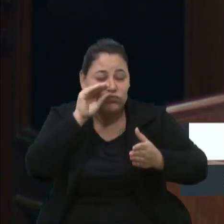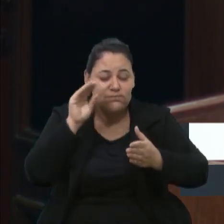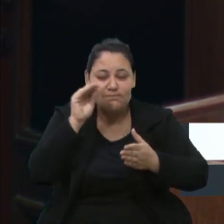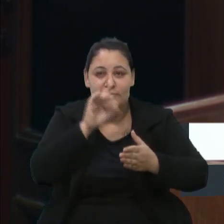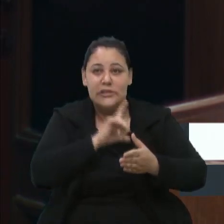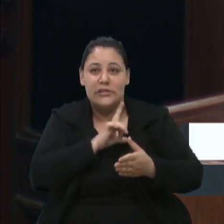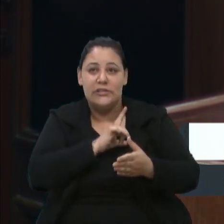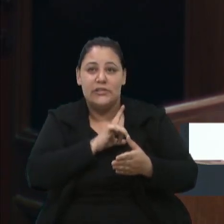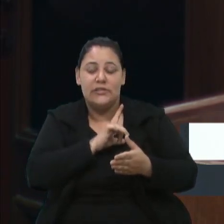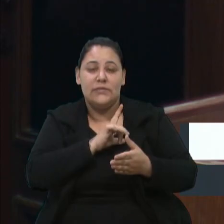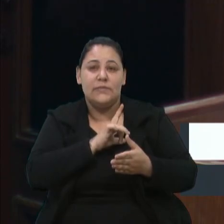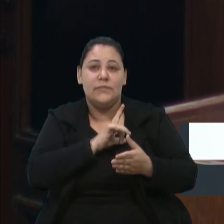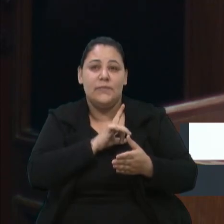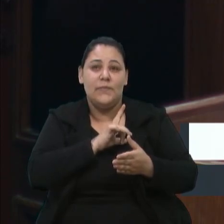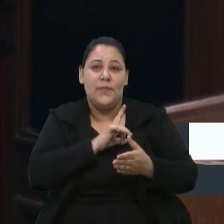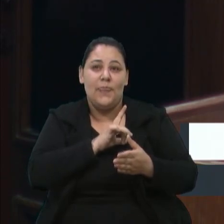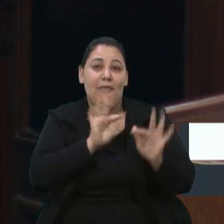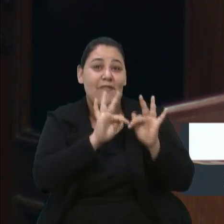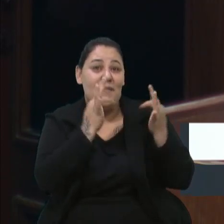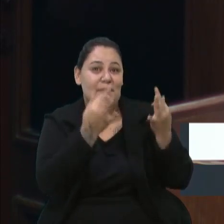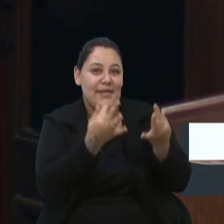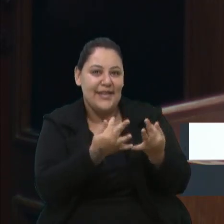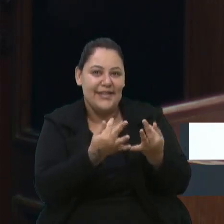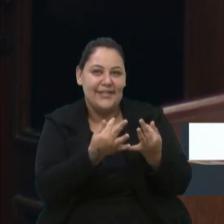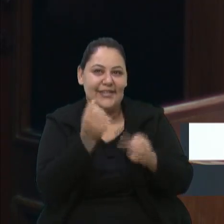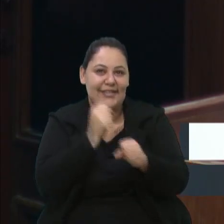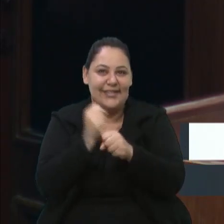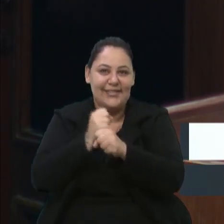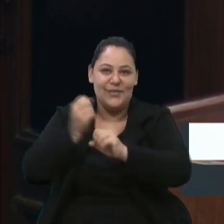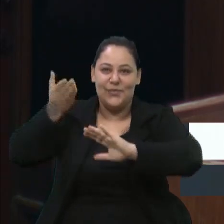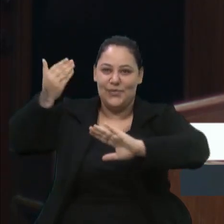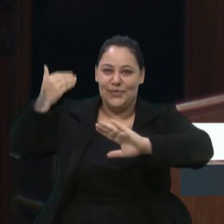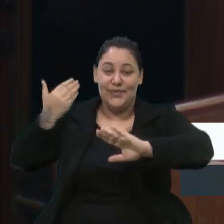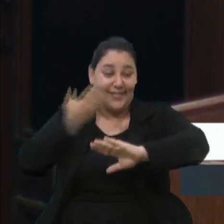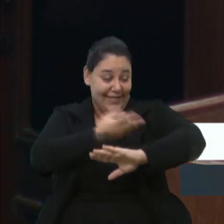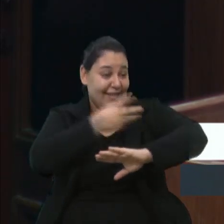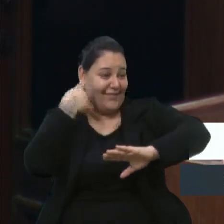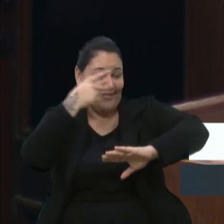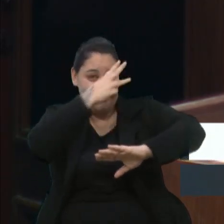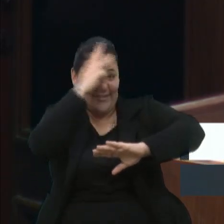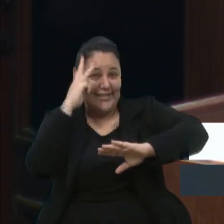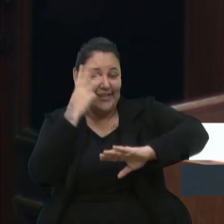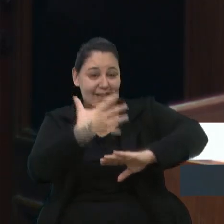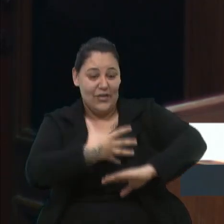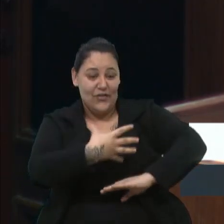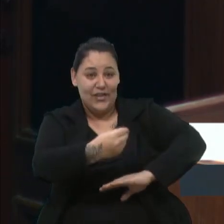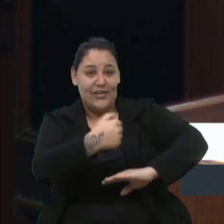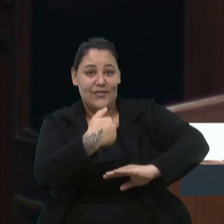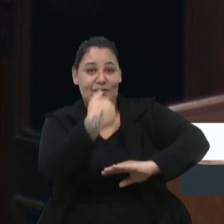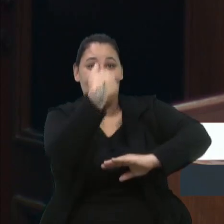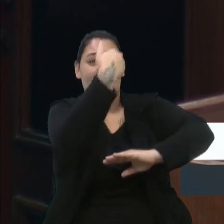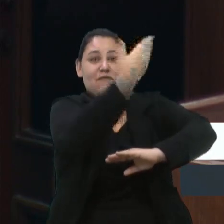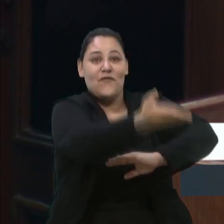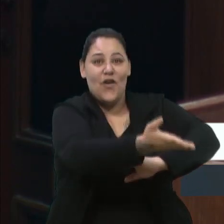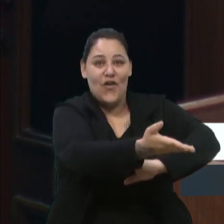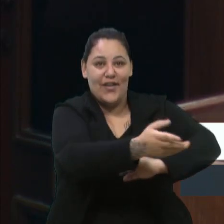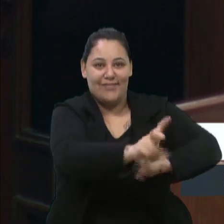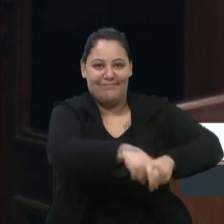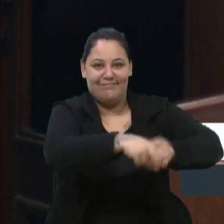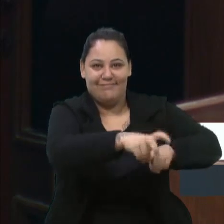aquelas famílias que antigamente, na Vereador Velocino, os filhos iam para fora da propriedade rural,